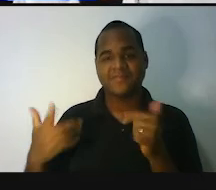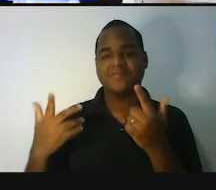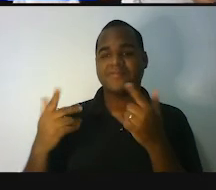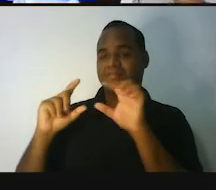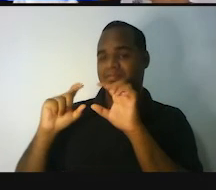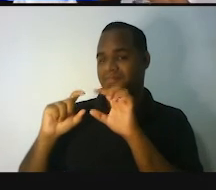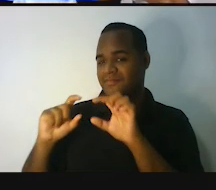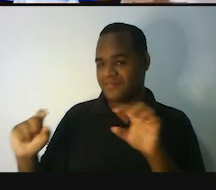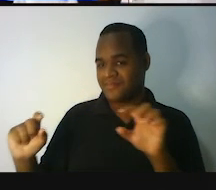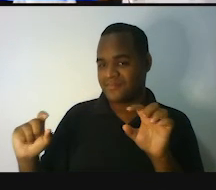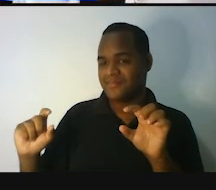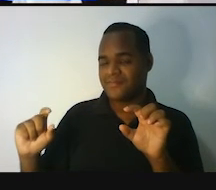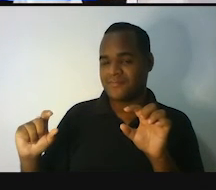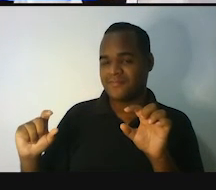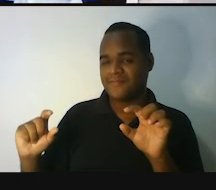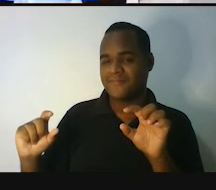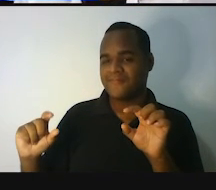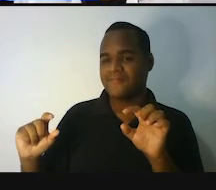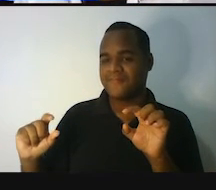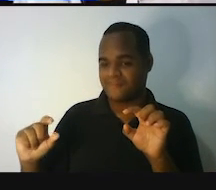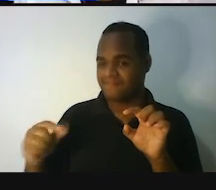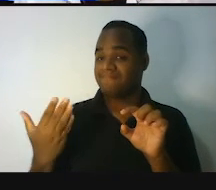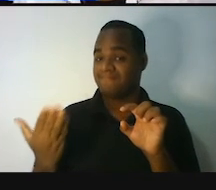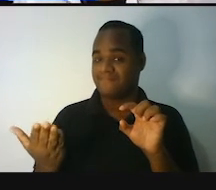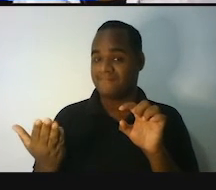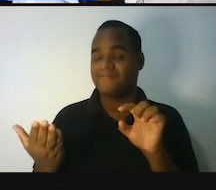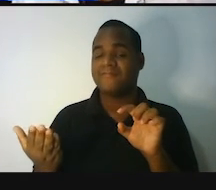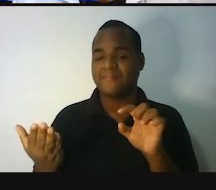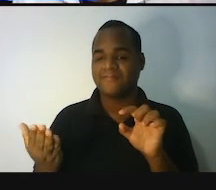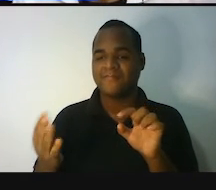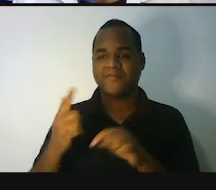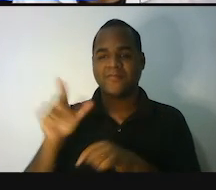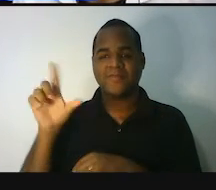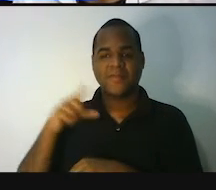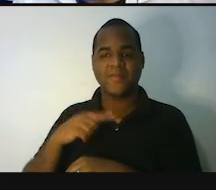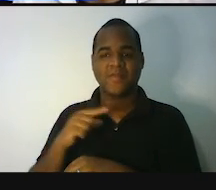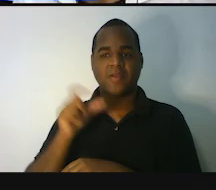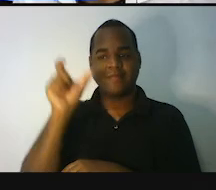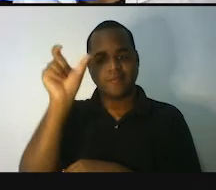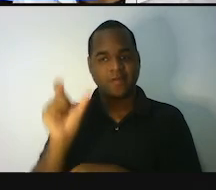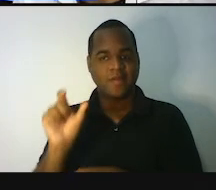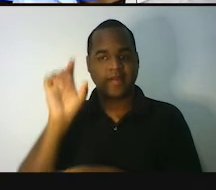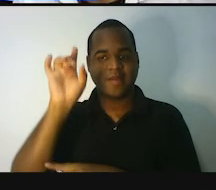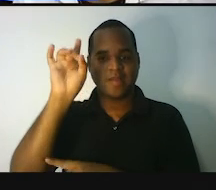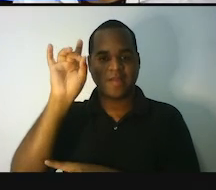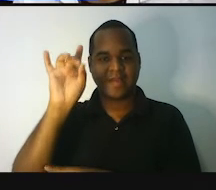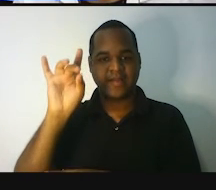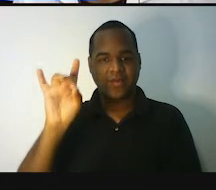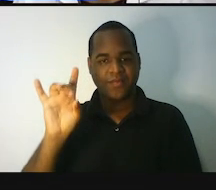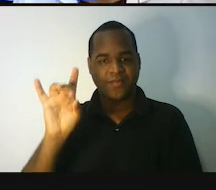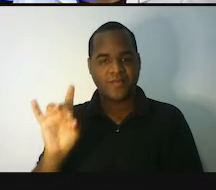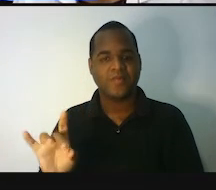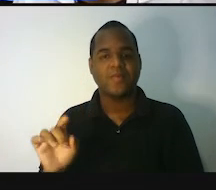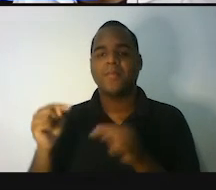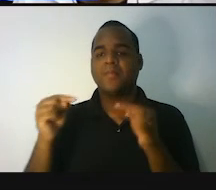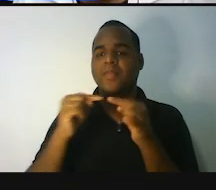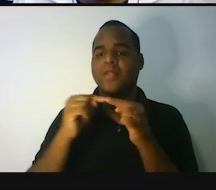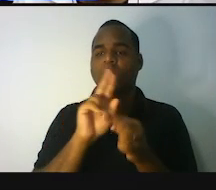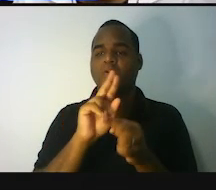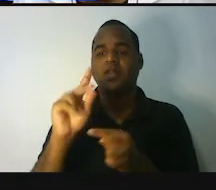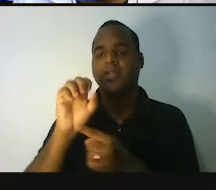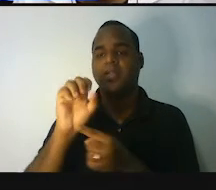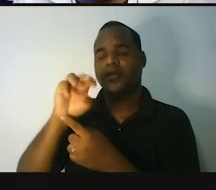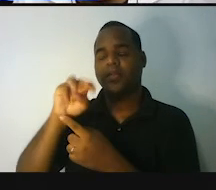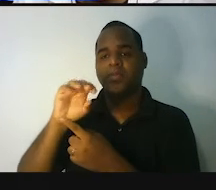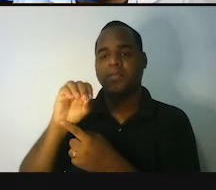centímetro cúbico e milímetro cúbico. E tem o símbolo de cada um. Lembra que eu falei, ó, por que que